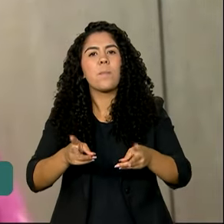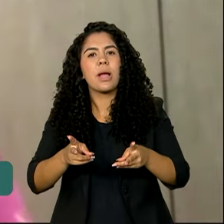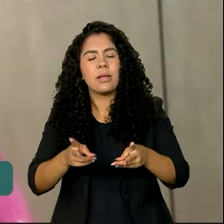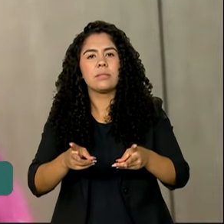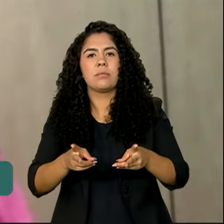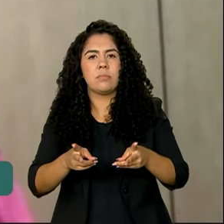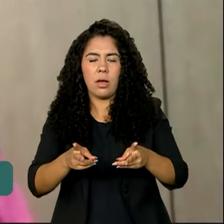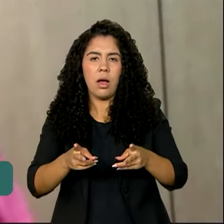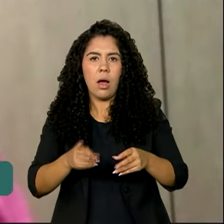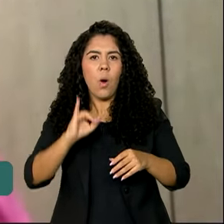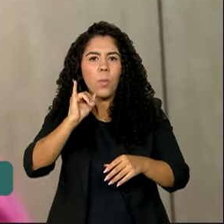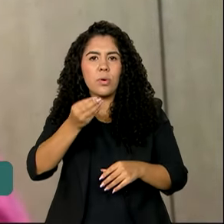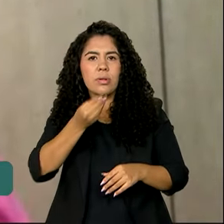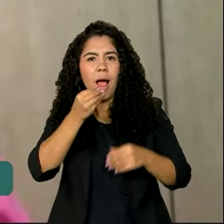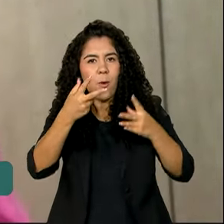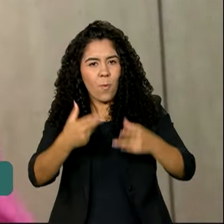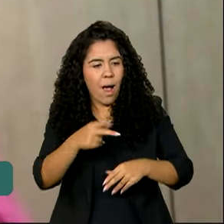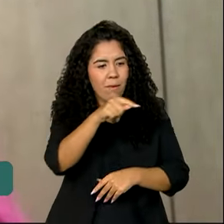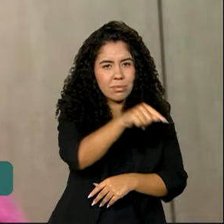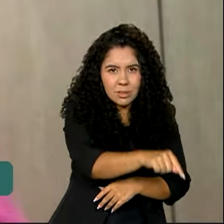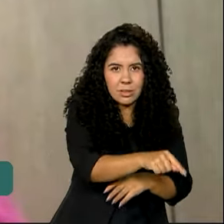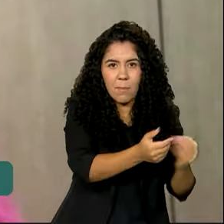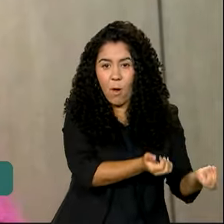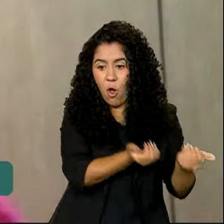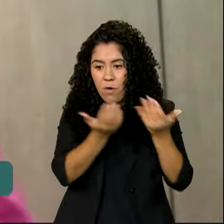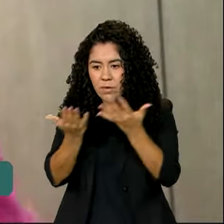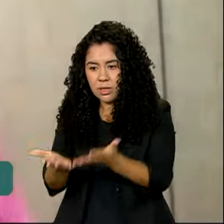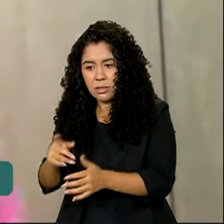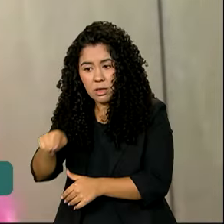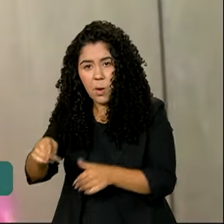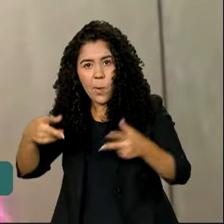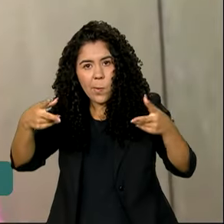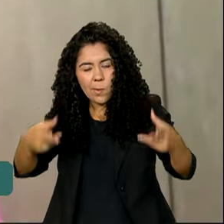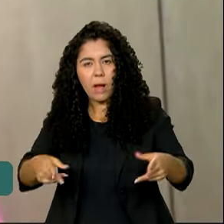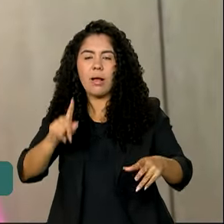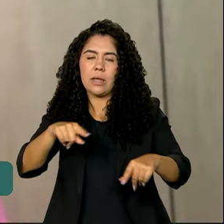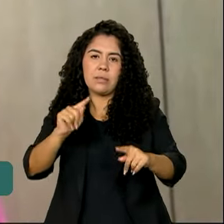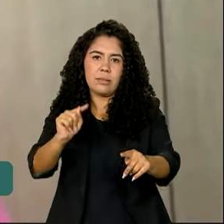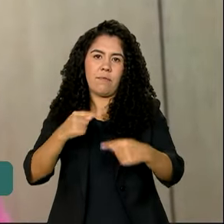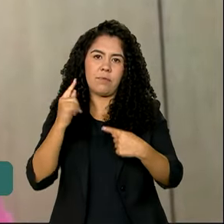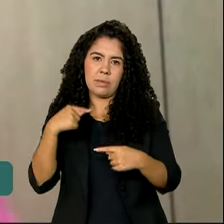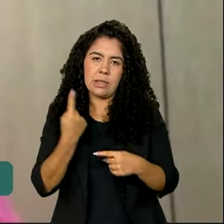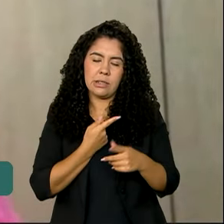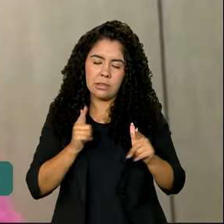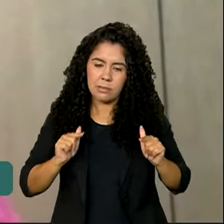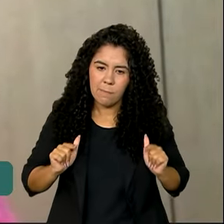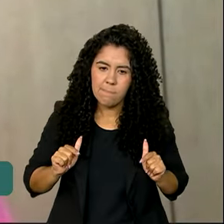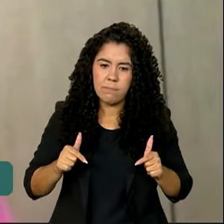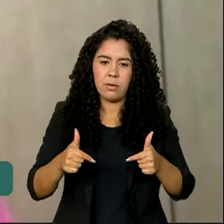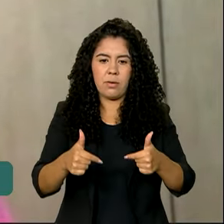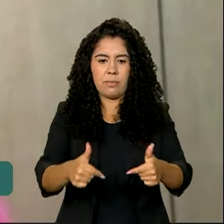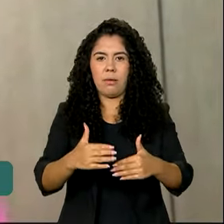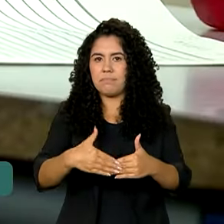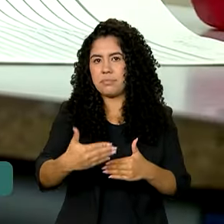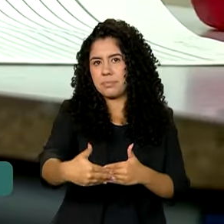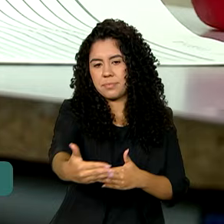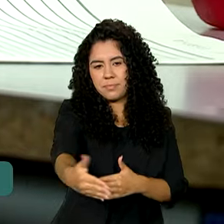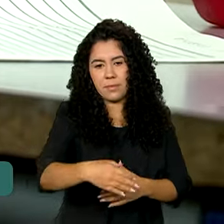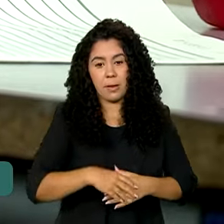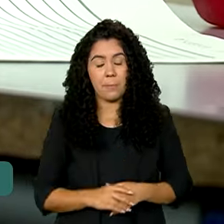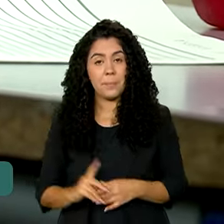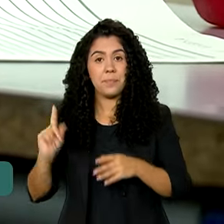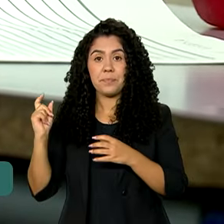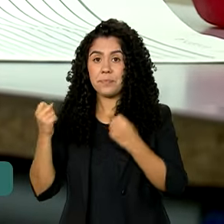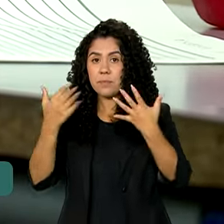oportunidades de aprendizagem significativa, é o desafio que a gente tem que enfrentar daqui para frente. O